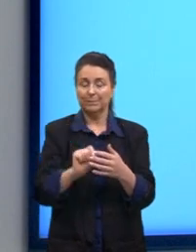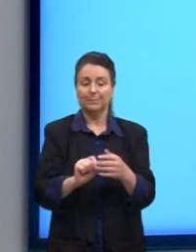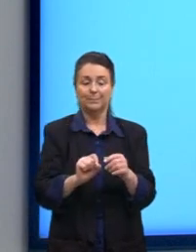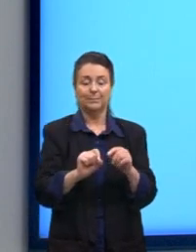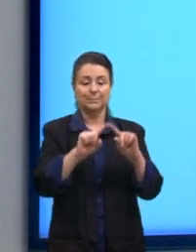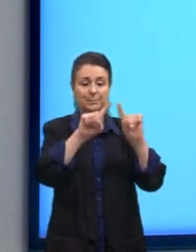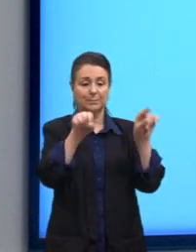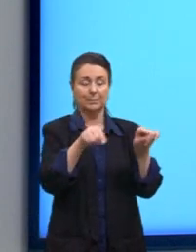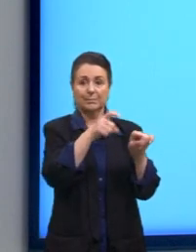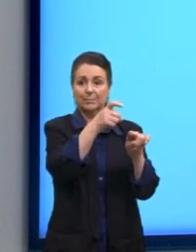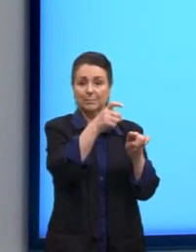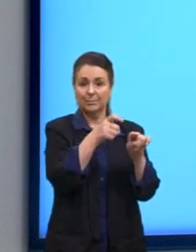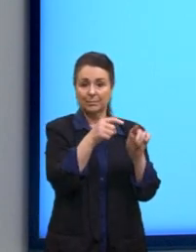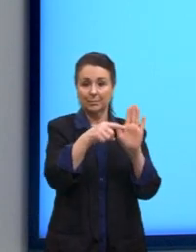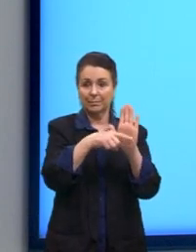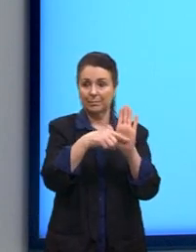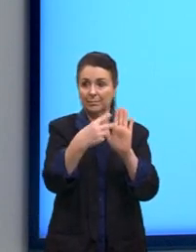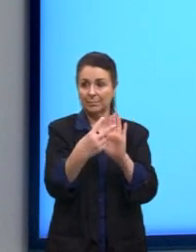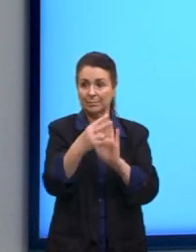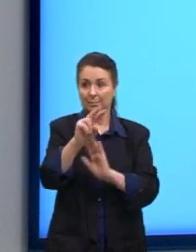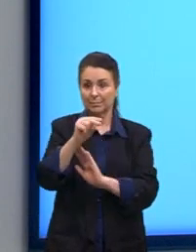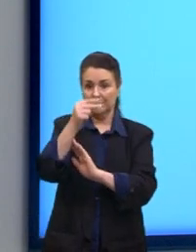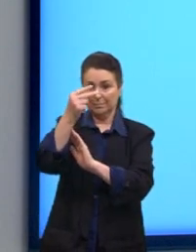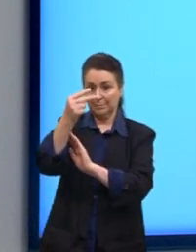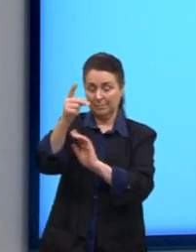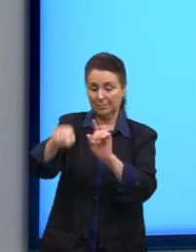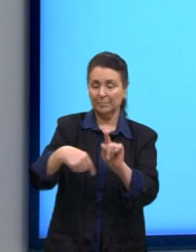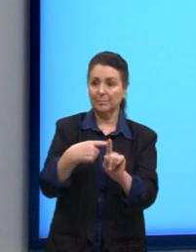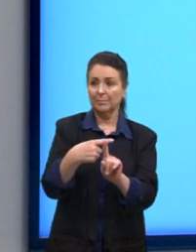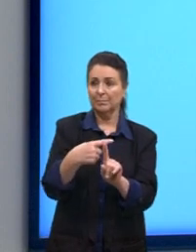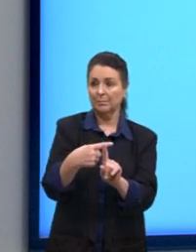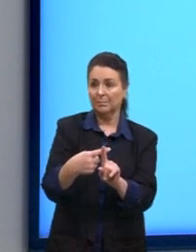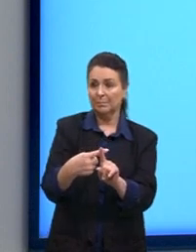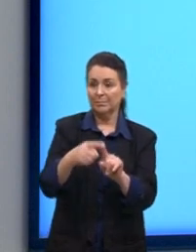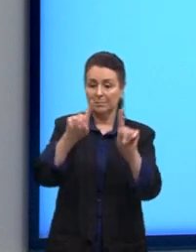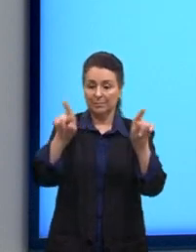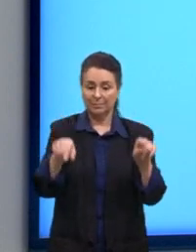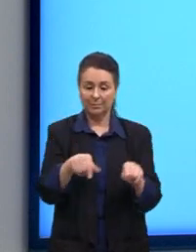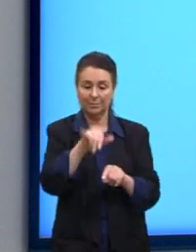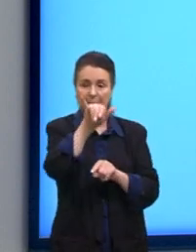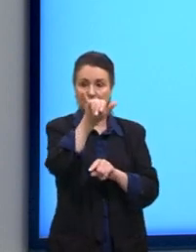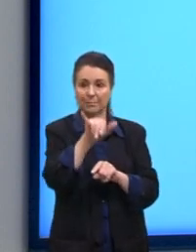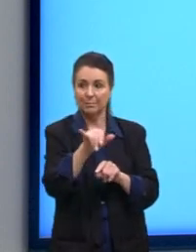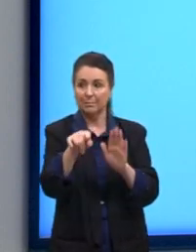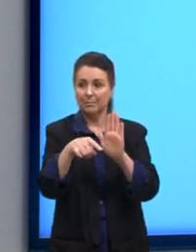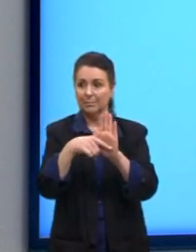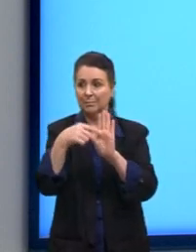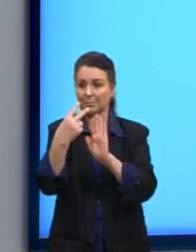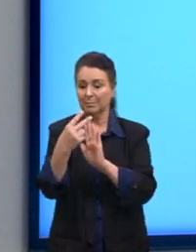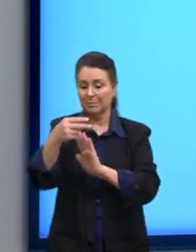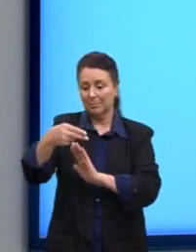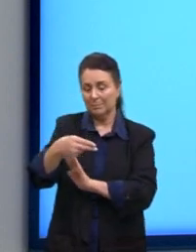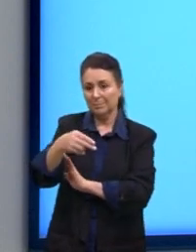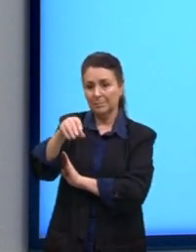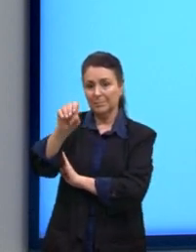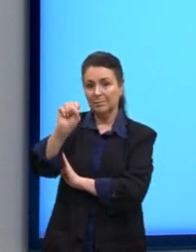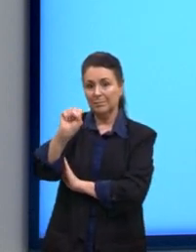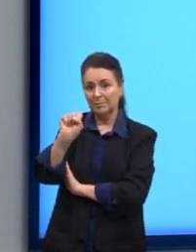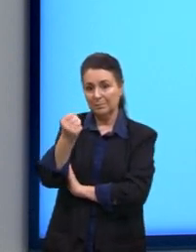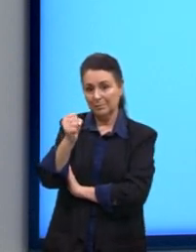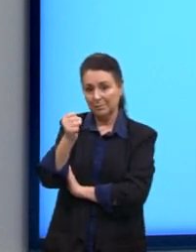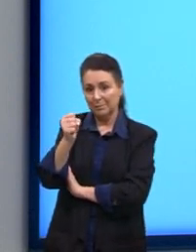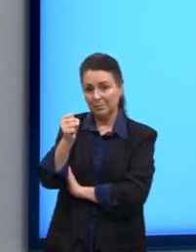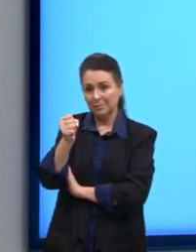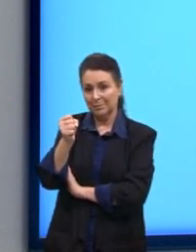seguinte, a equação x menos 2 ao quadrado mais y menos 2 ao quadrado